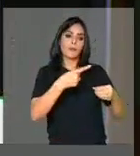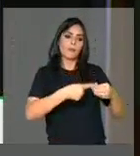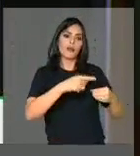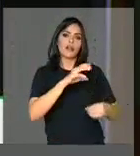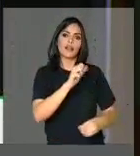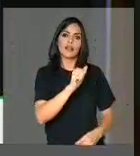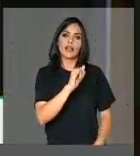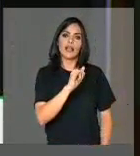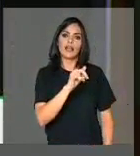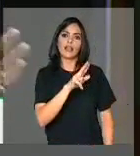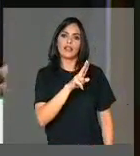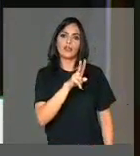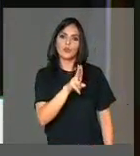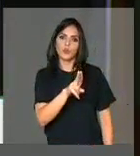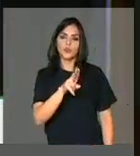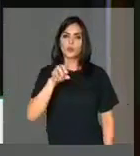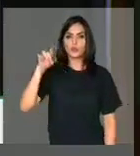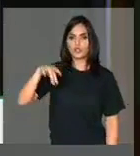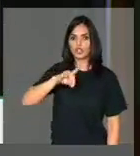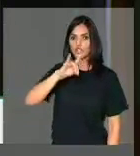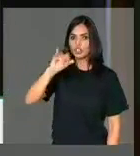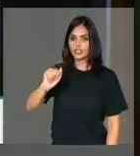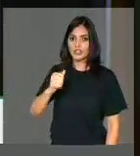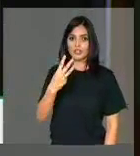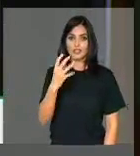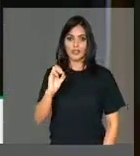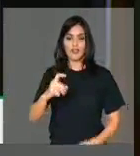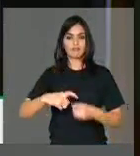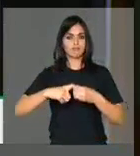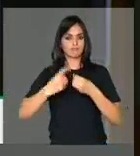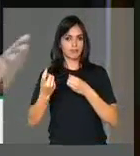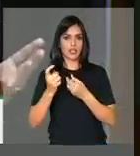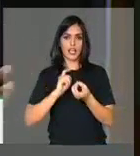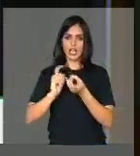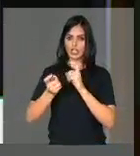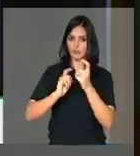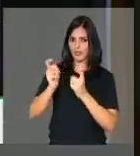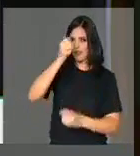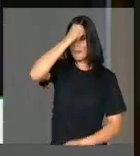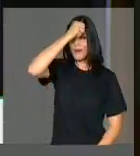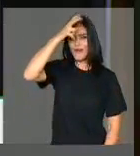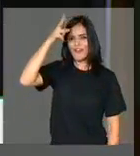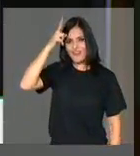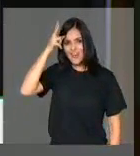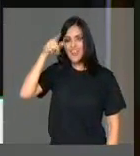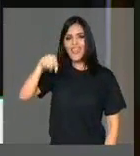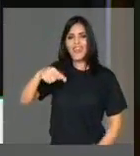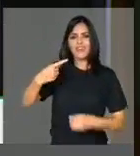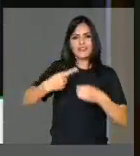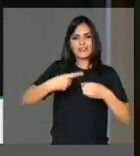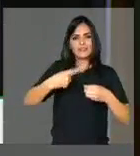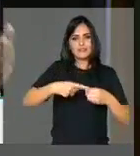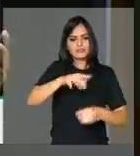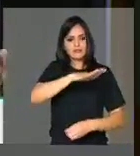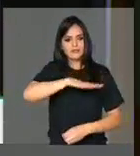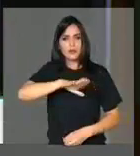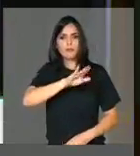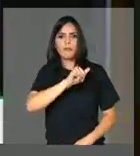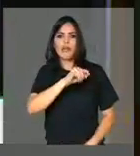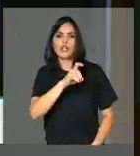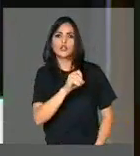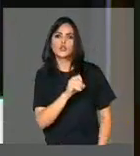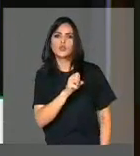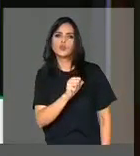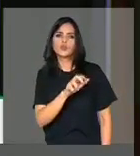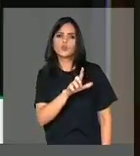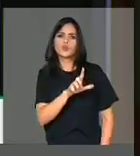dia 30 comemorou sua data de emancipação política. Cairu localizado no baixo sul